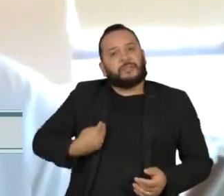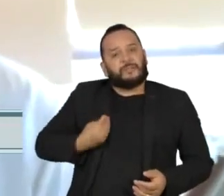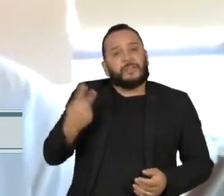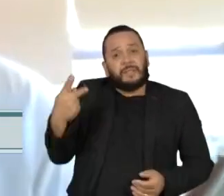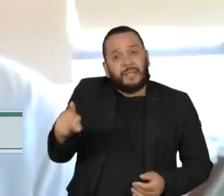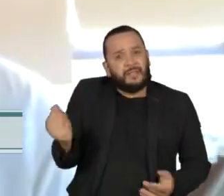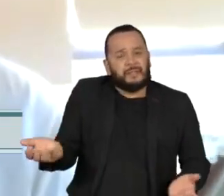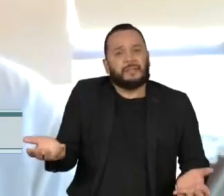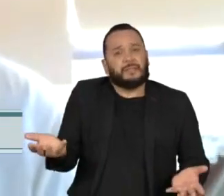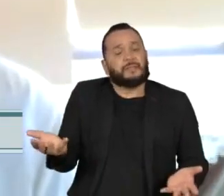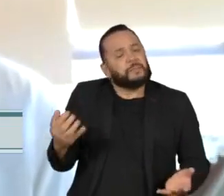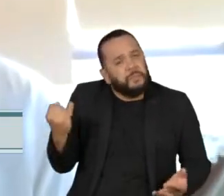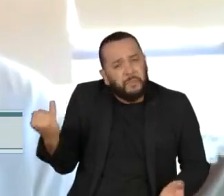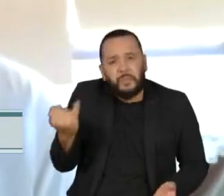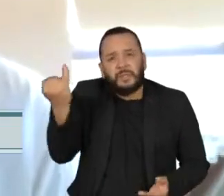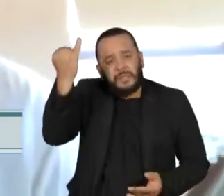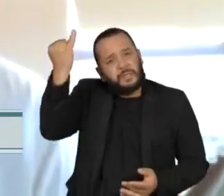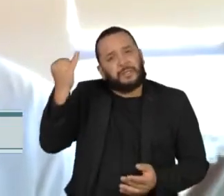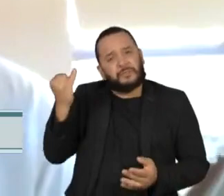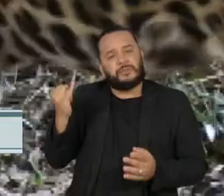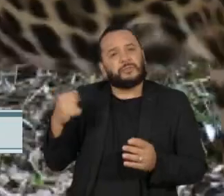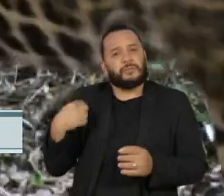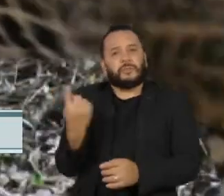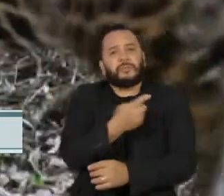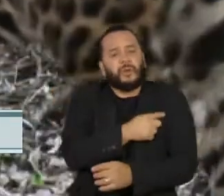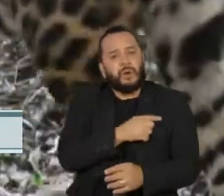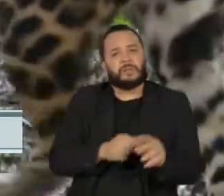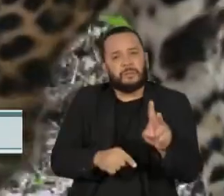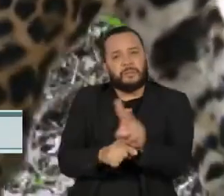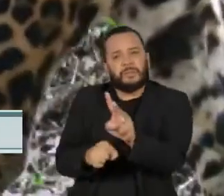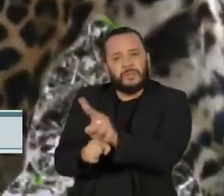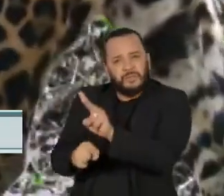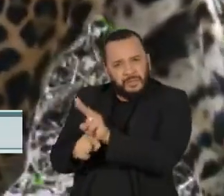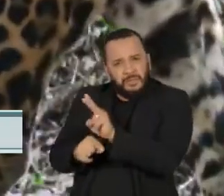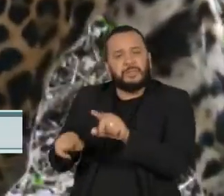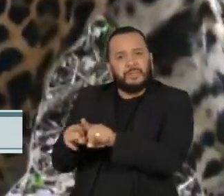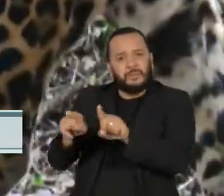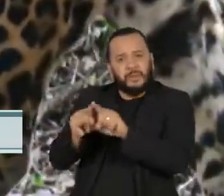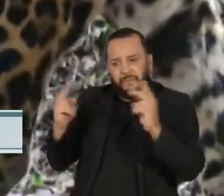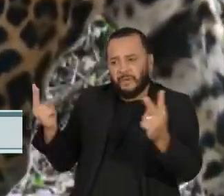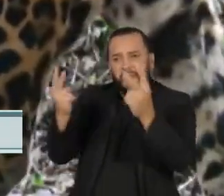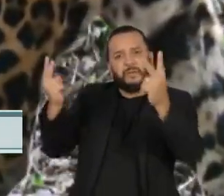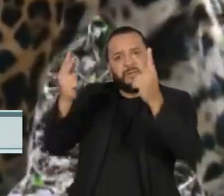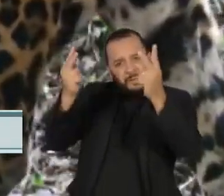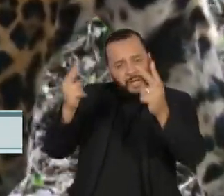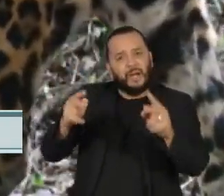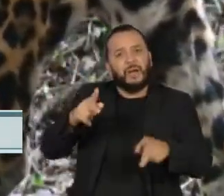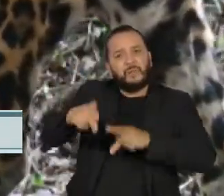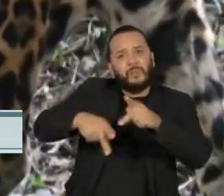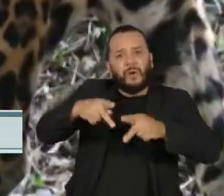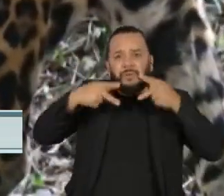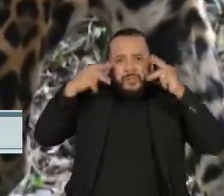Então, é extremamente importante que reconheçamos isso e que valorizemos nossas populações indígenas do Brasil. Obrigado.